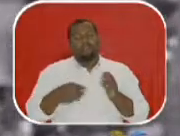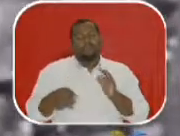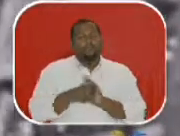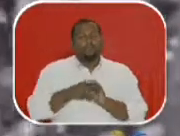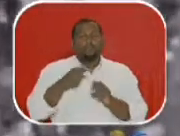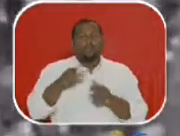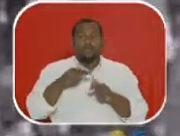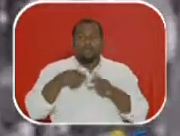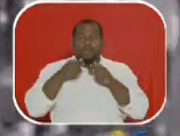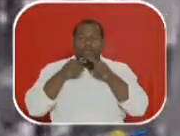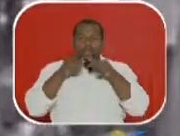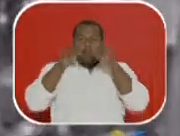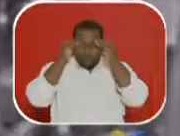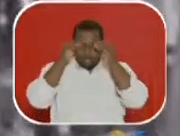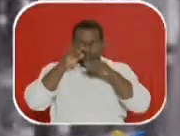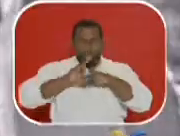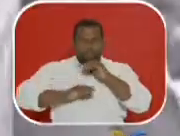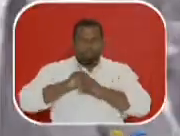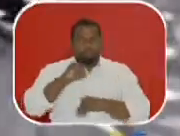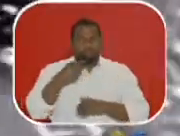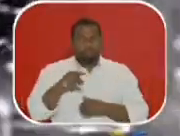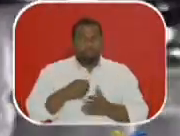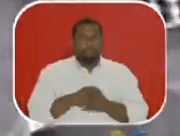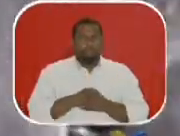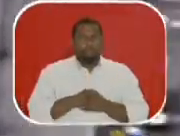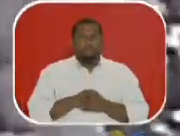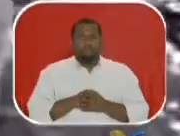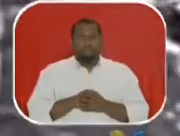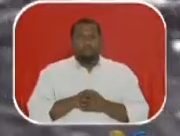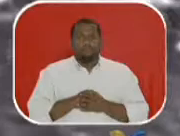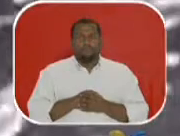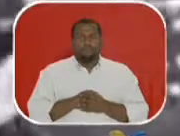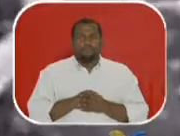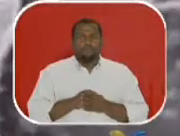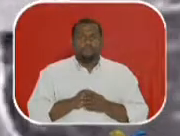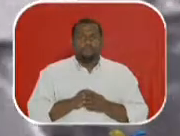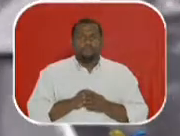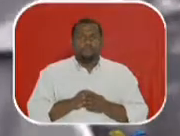constituiu uma linguagem autônoma. É Lara!